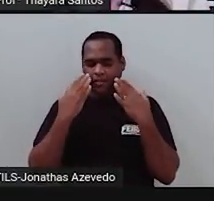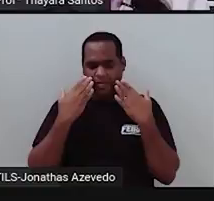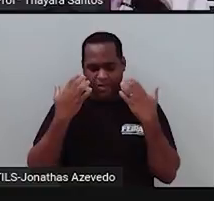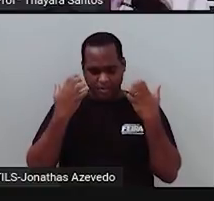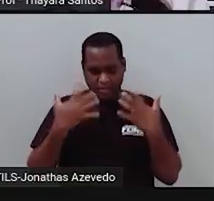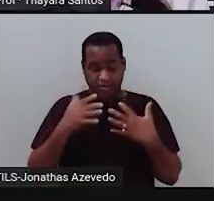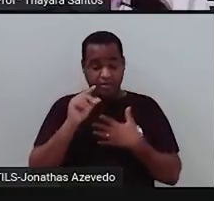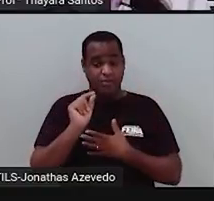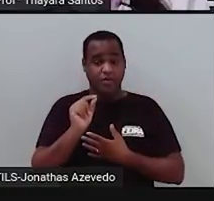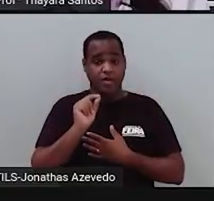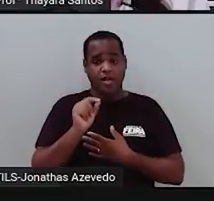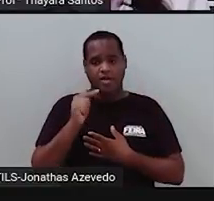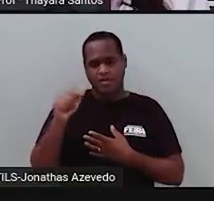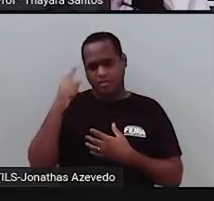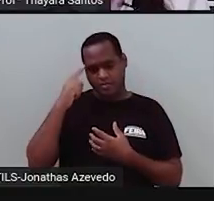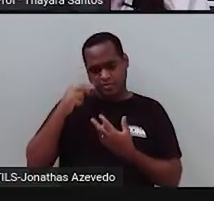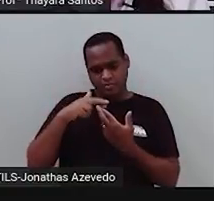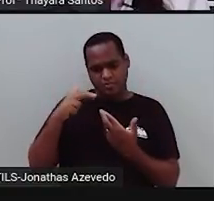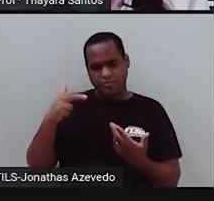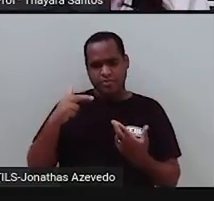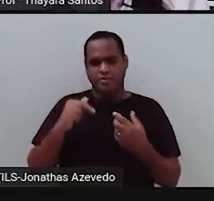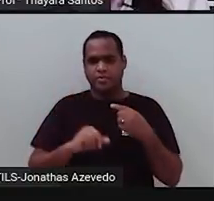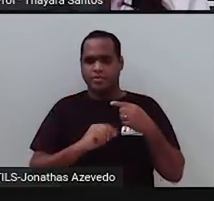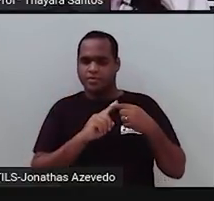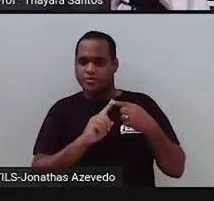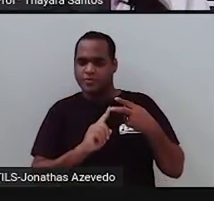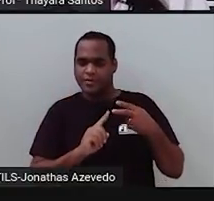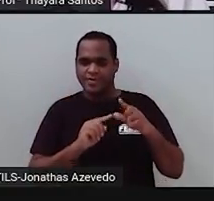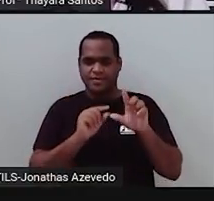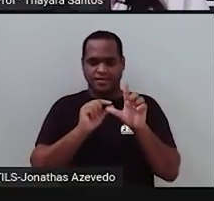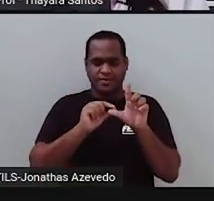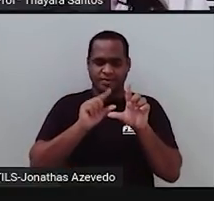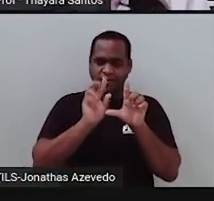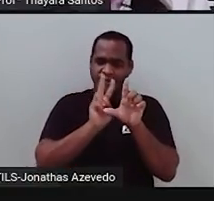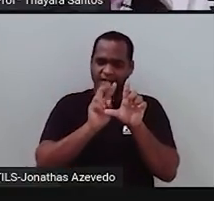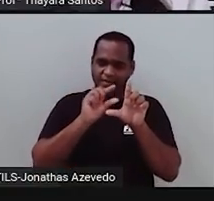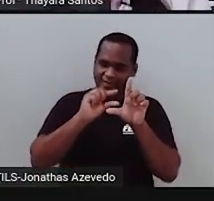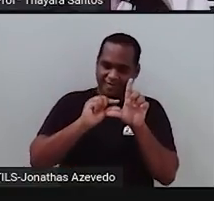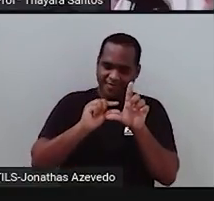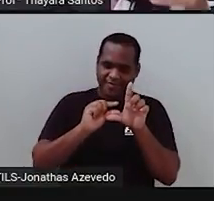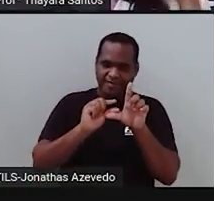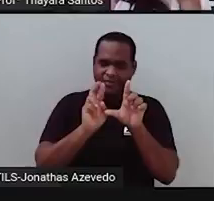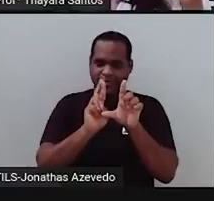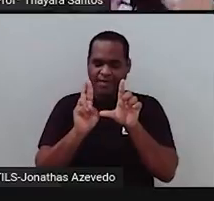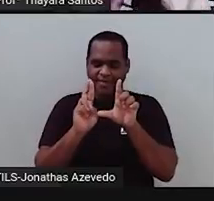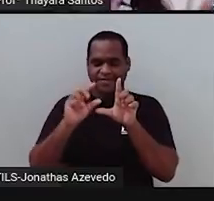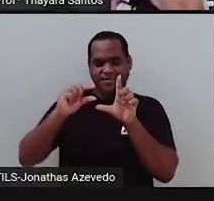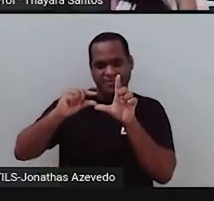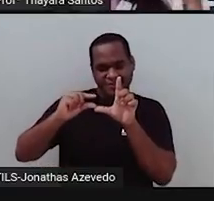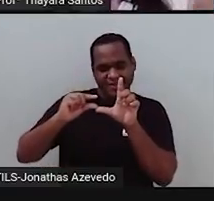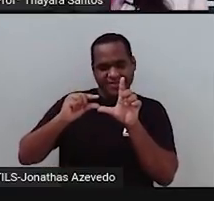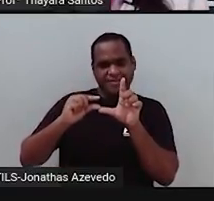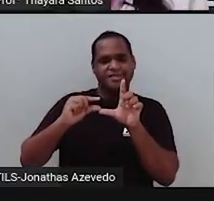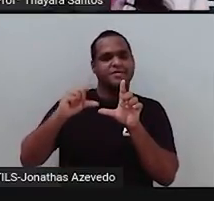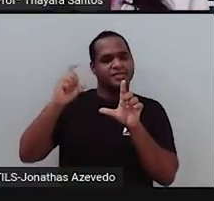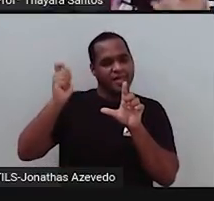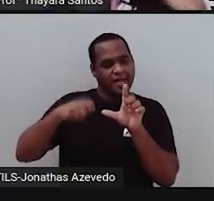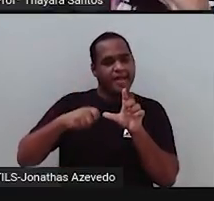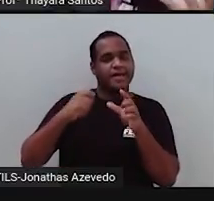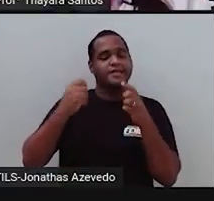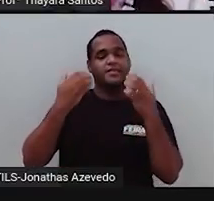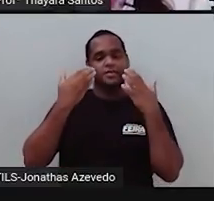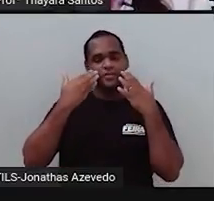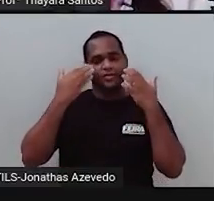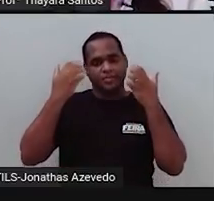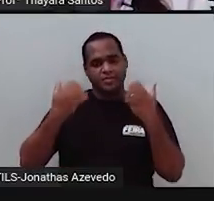esse outro genótipo aqui, dois Vzinhos e dois Rzinhos. Por quê? Porque elas eram puras e elas tinham essa característica